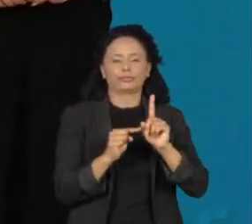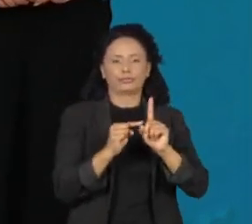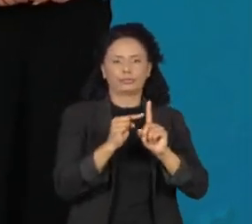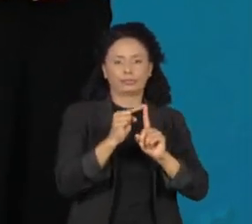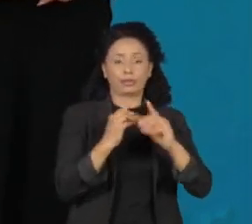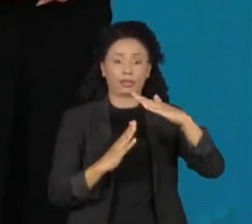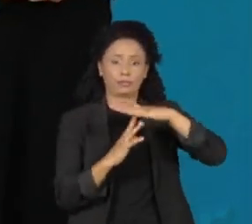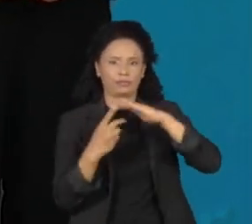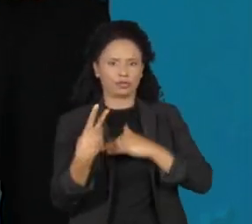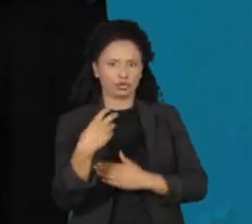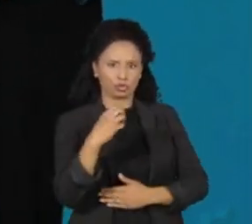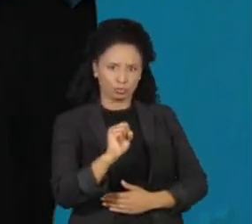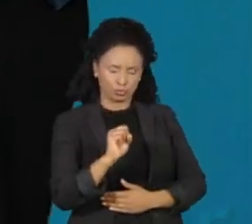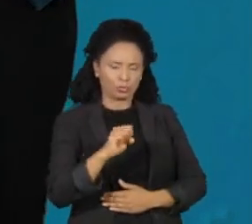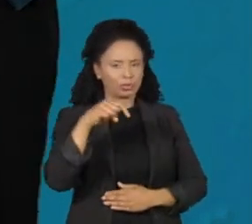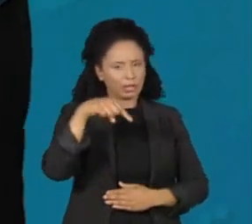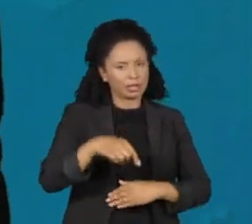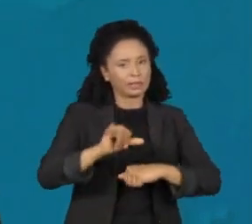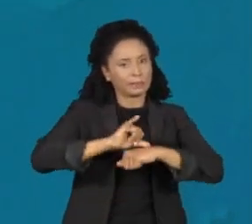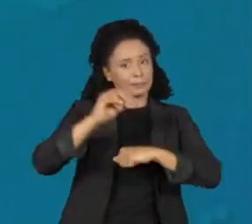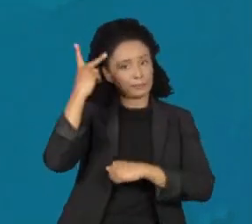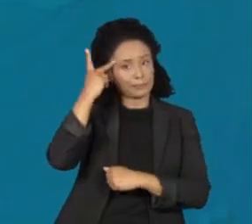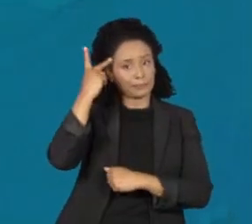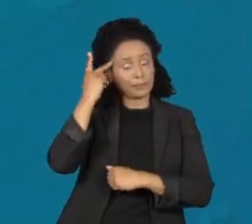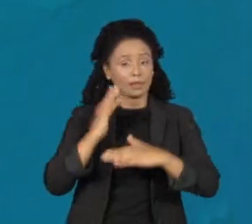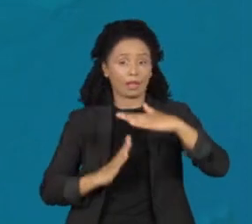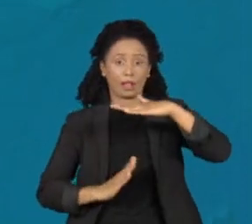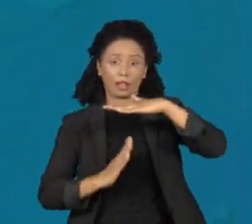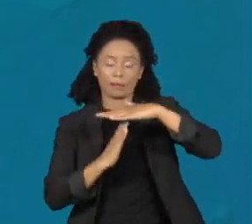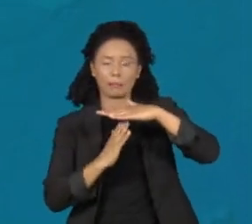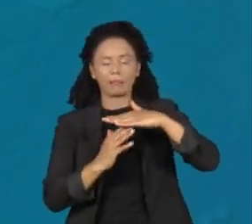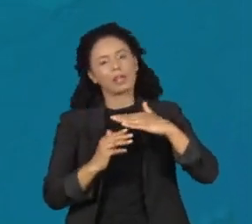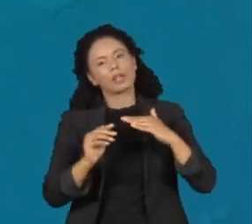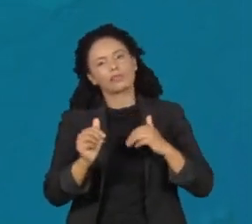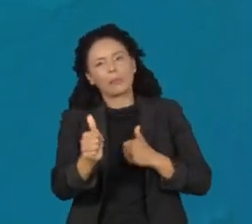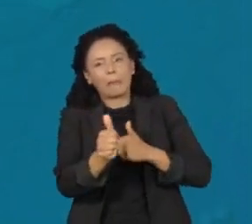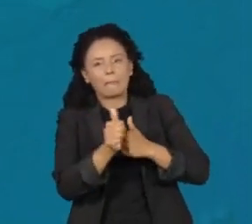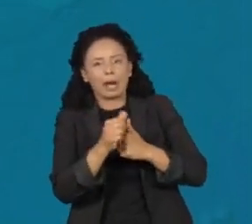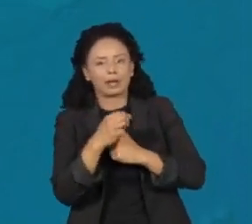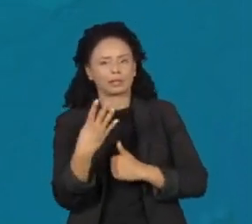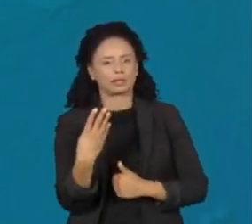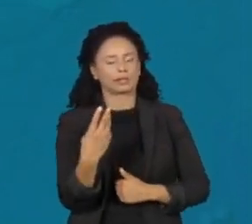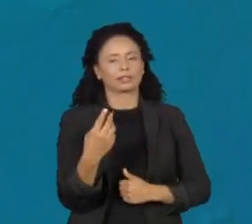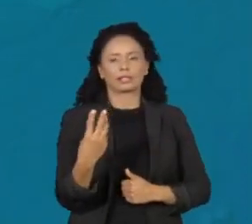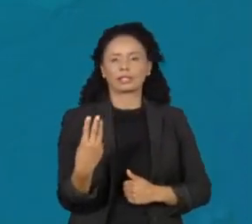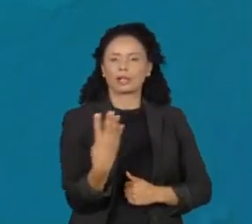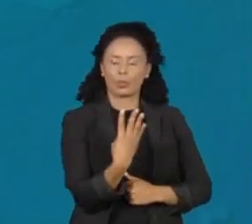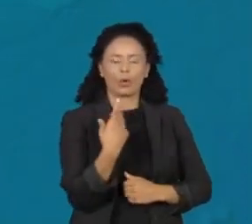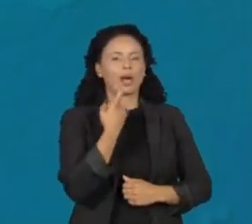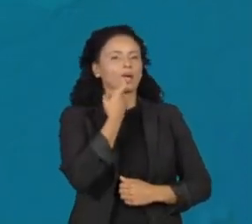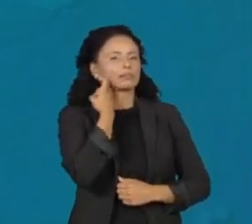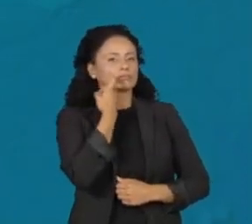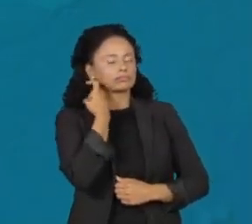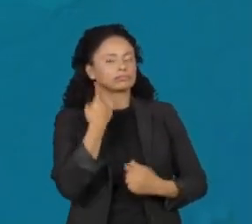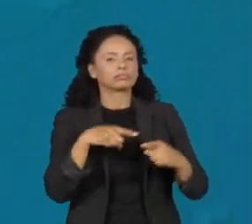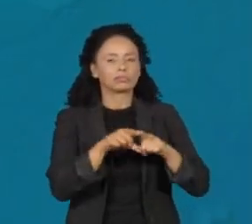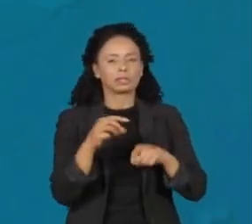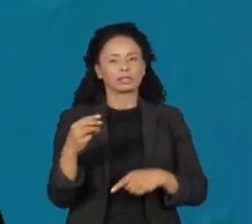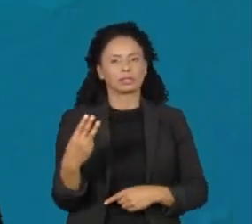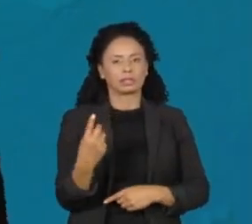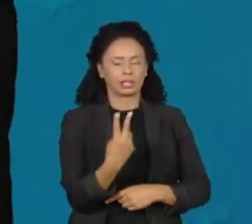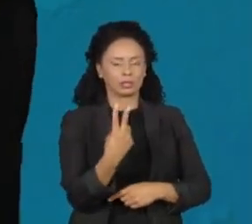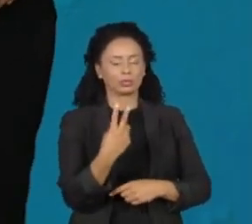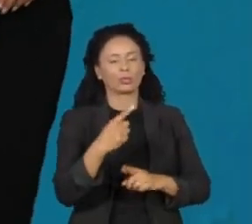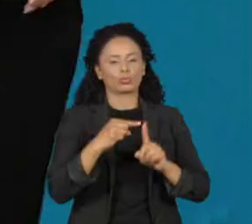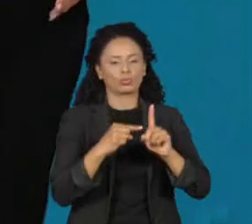a 28 graus na região da capital paulista. Máxima se aproximando novamente de 34 graus em Aracatuba e 32 graus